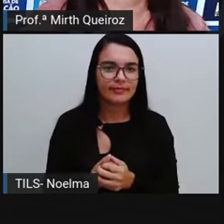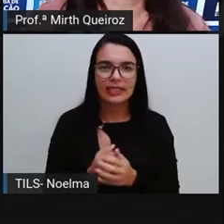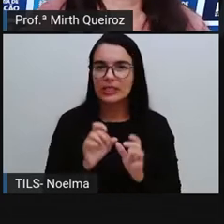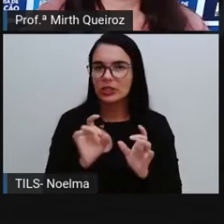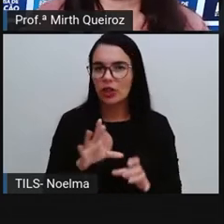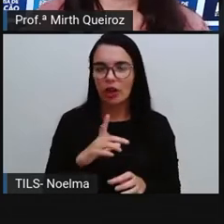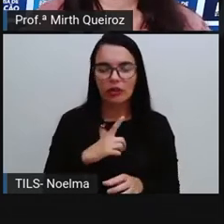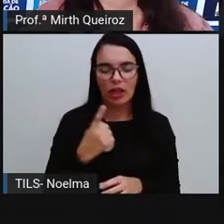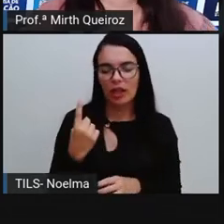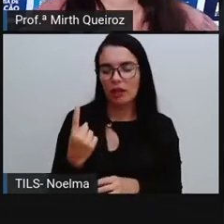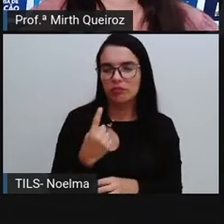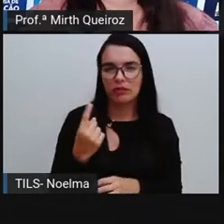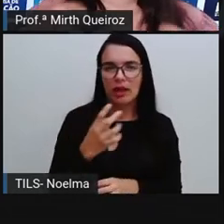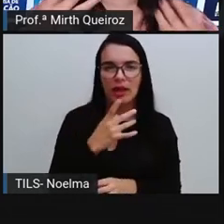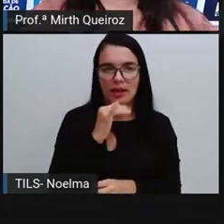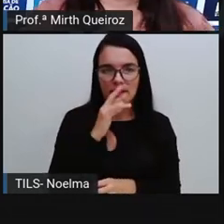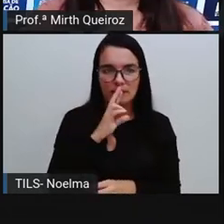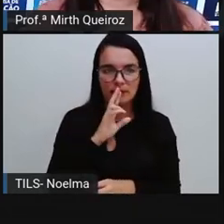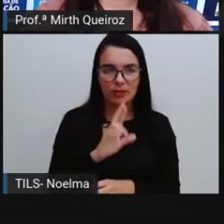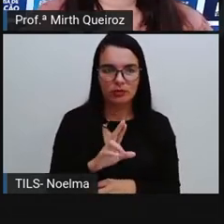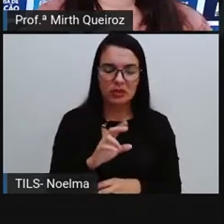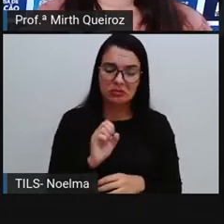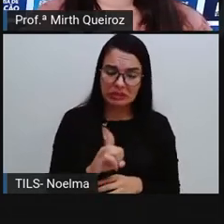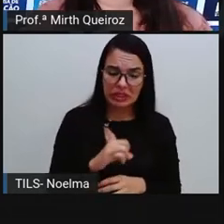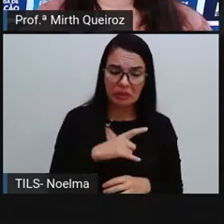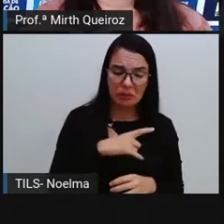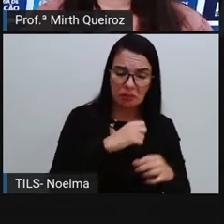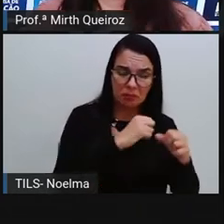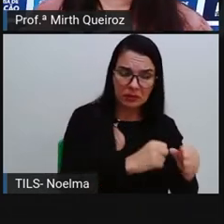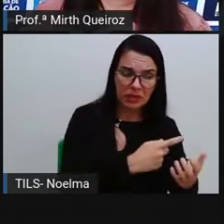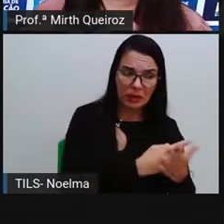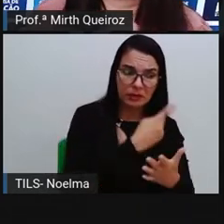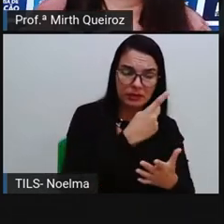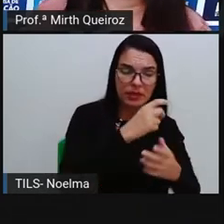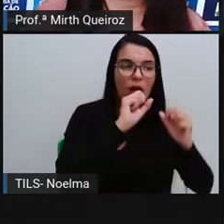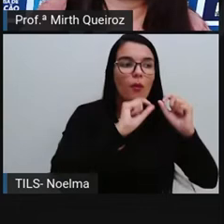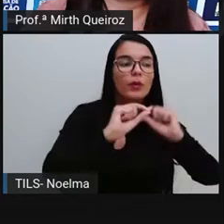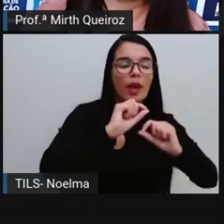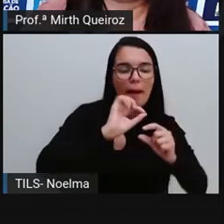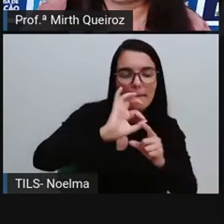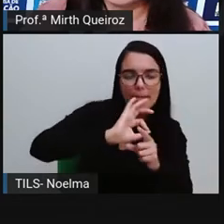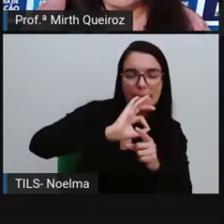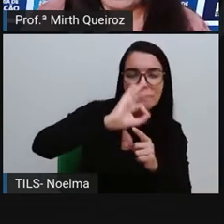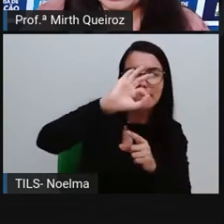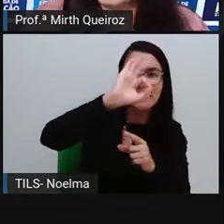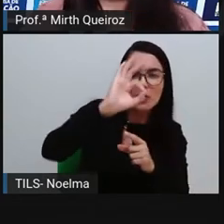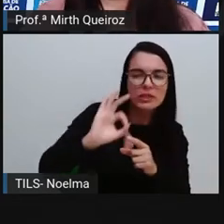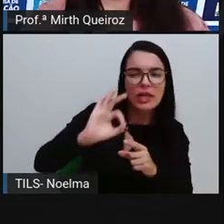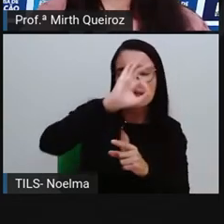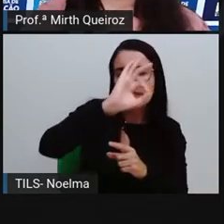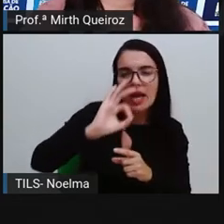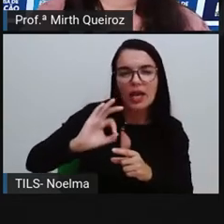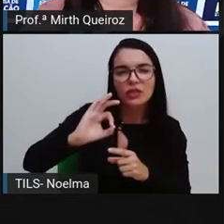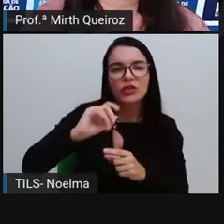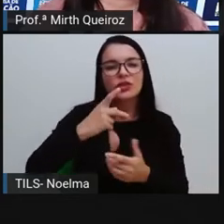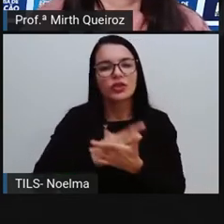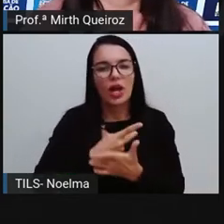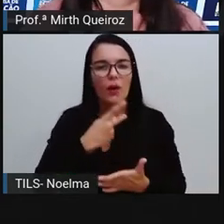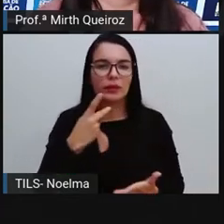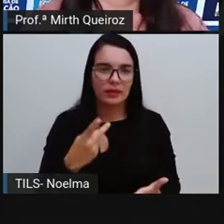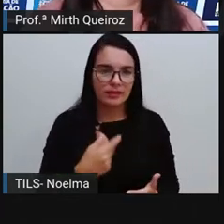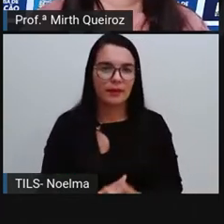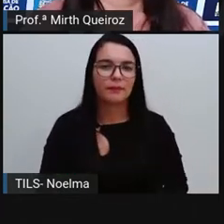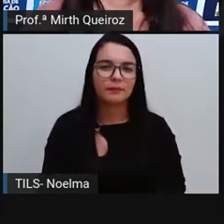resposta. Probabilidade são as chances de um evento acontecer que pode acontecer de forma quantificável, né? Através aí